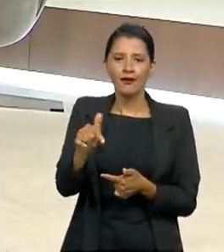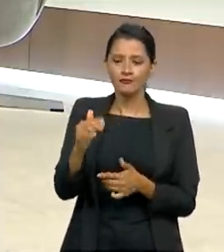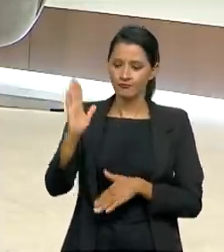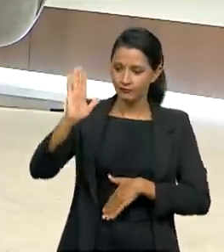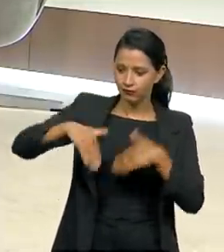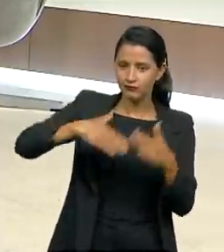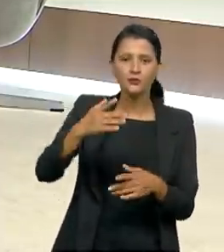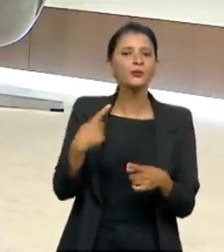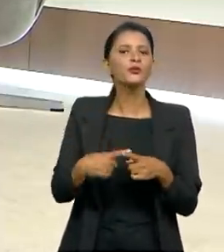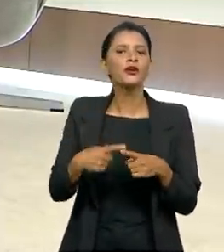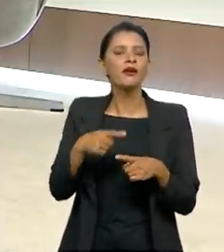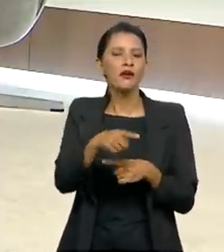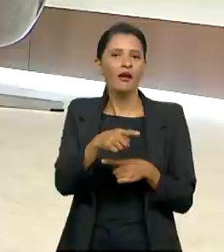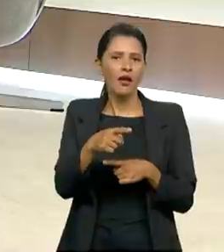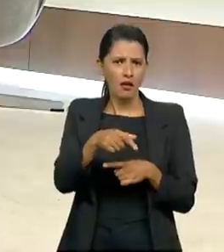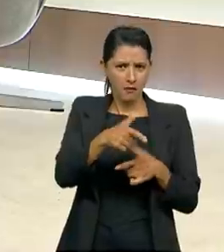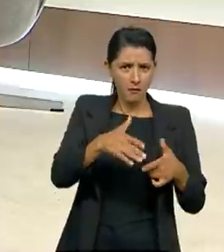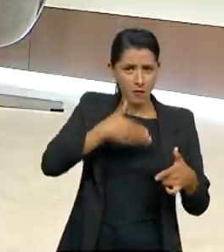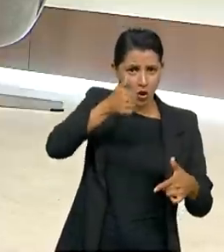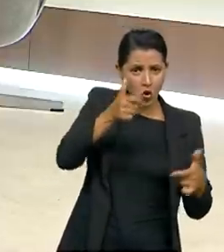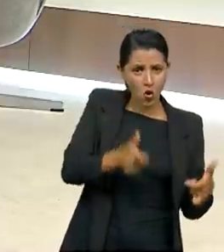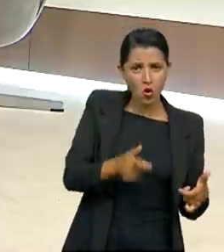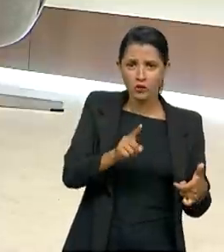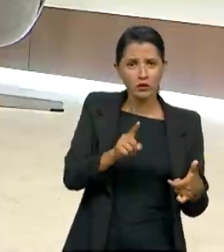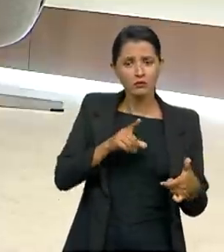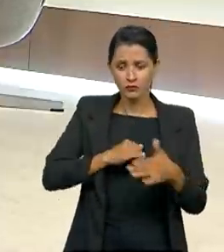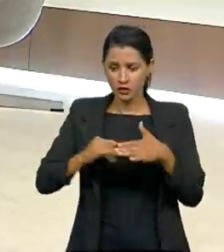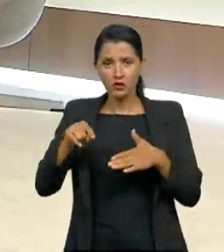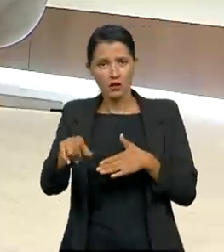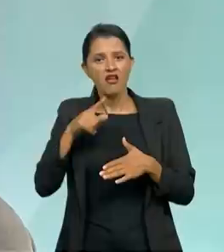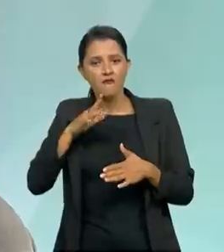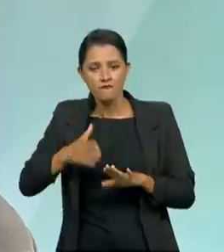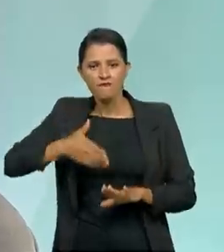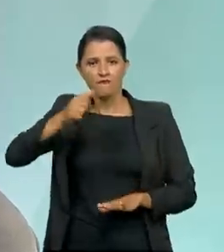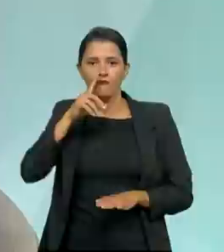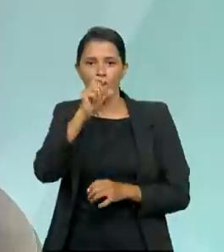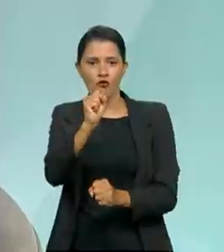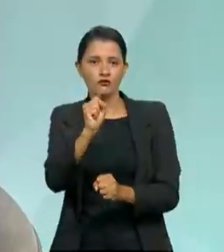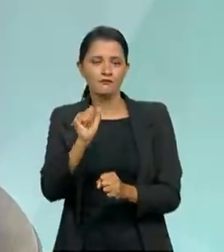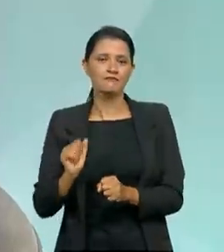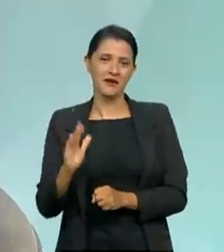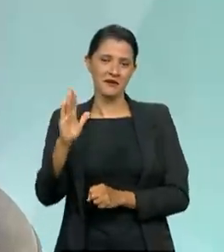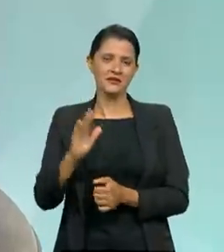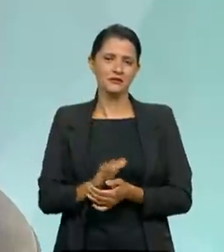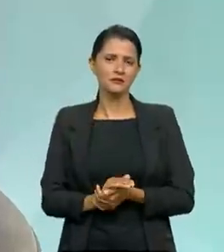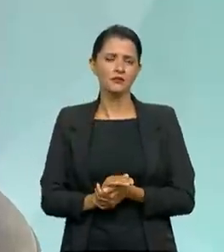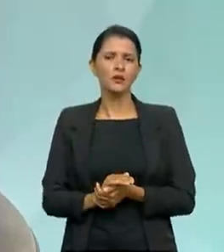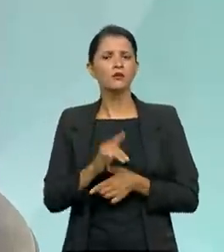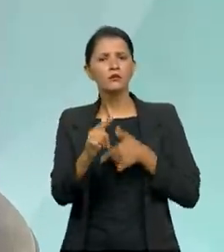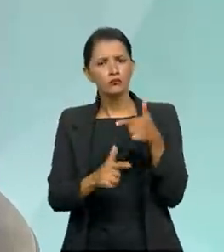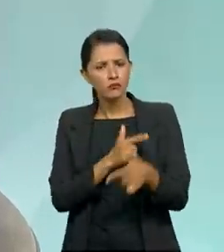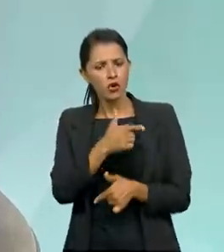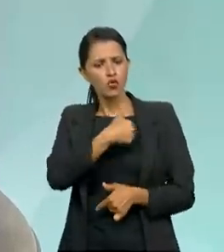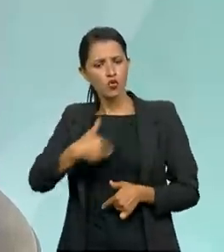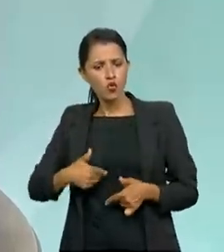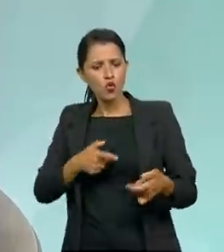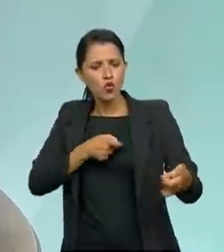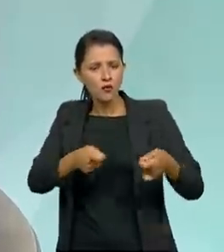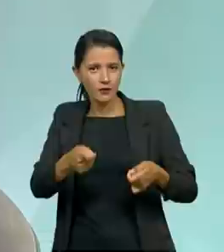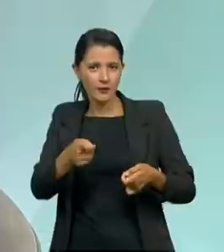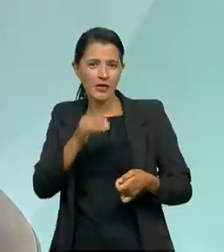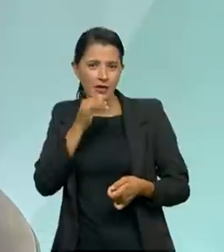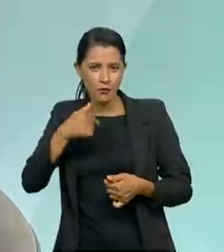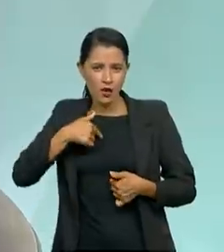vai. Por quê? Porque aqui é melhor ou pior? Não, porque aqui as instituições, elas são mais fortes. Então, eu acho que todo o trabalho de governança, ou seja, quando eu tenho